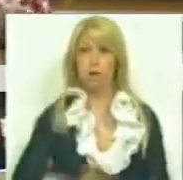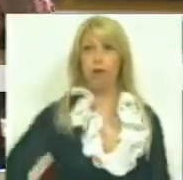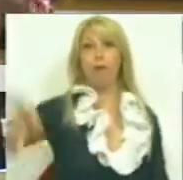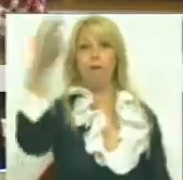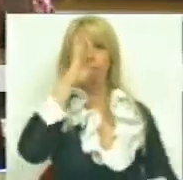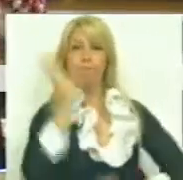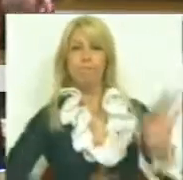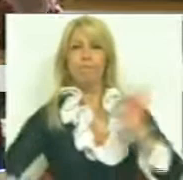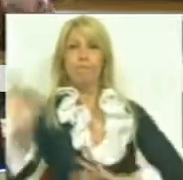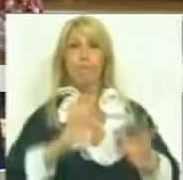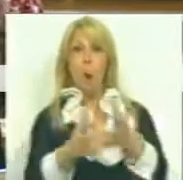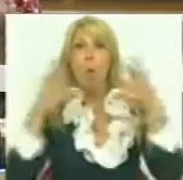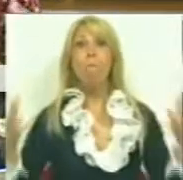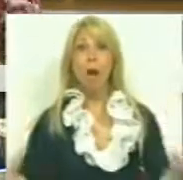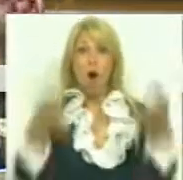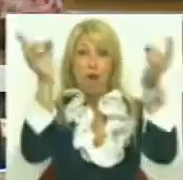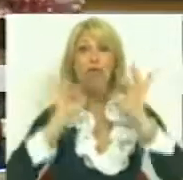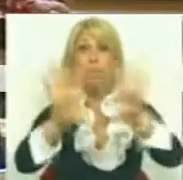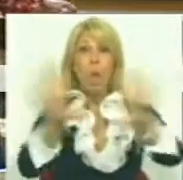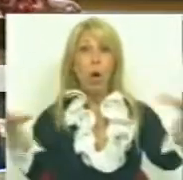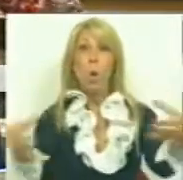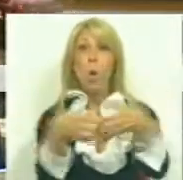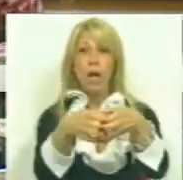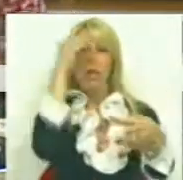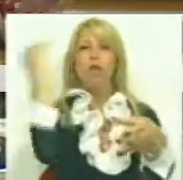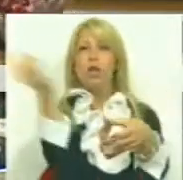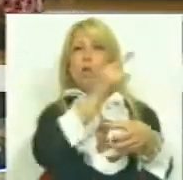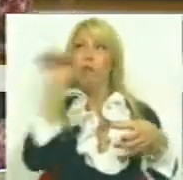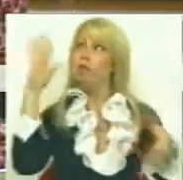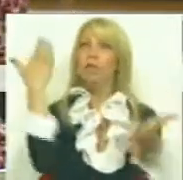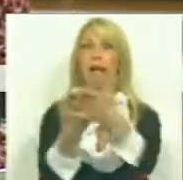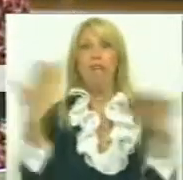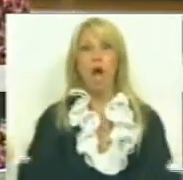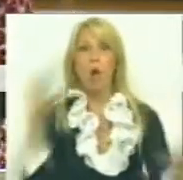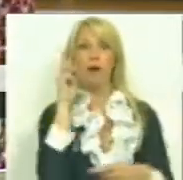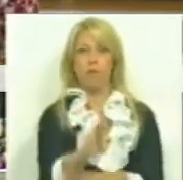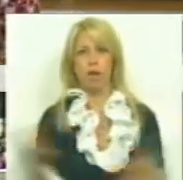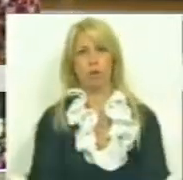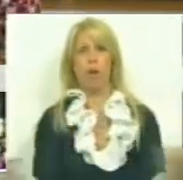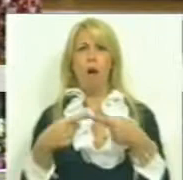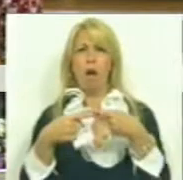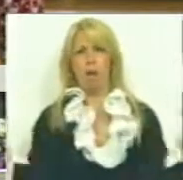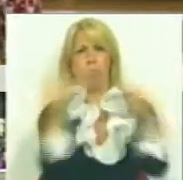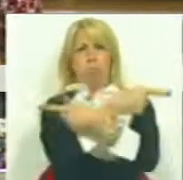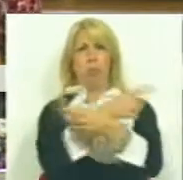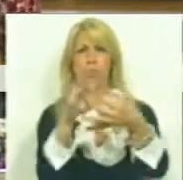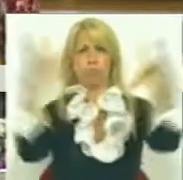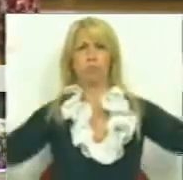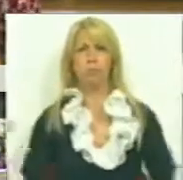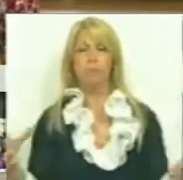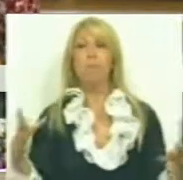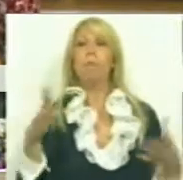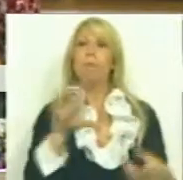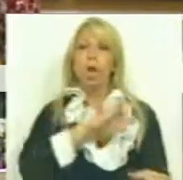maior despedimento coletivo de professores de sempre. E isto não bate a bota com o perdigota, Sr. Ministro. Tenha a coragem, Sr. Ministro, dizer aqui